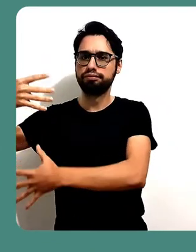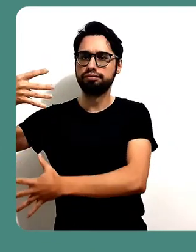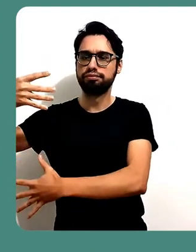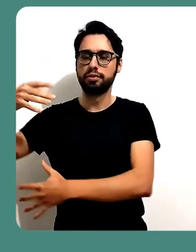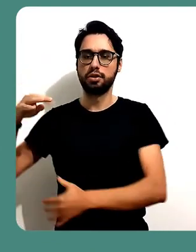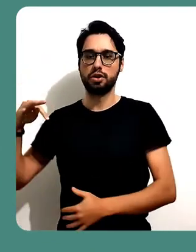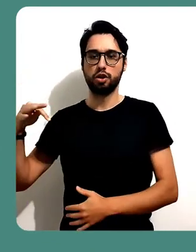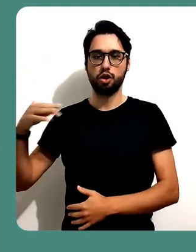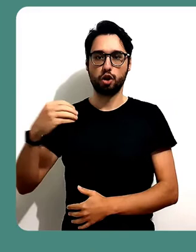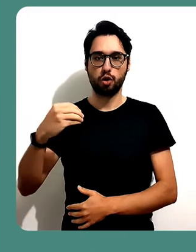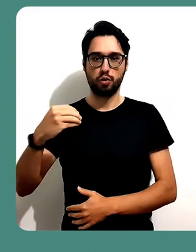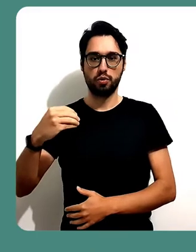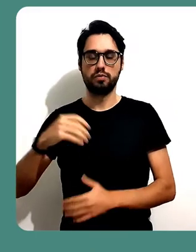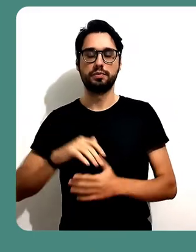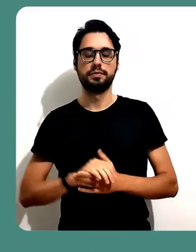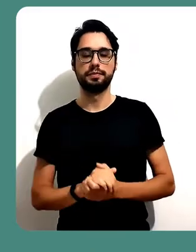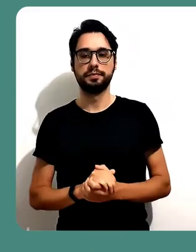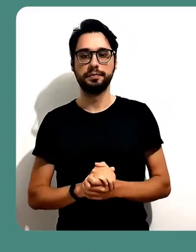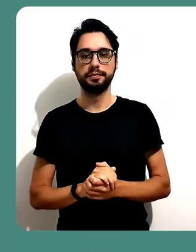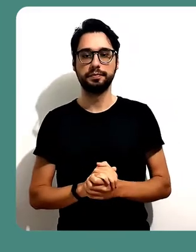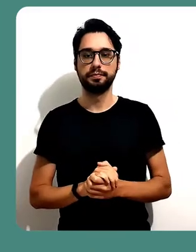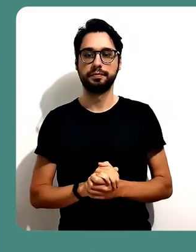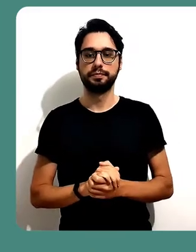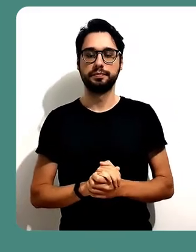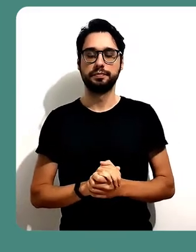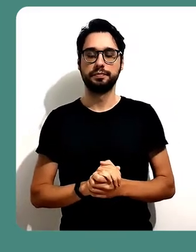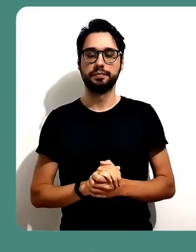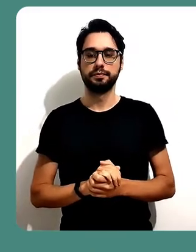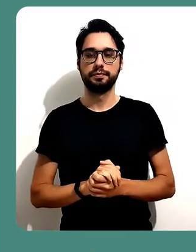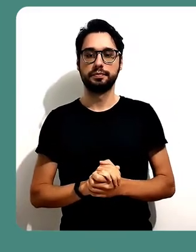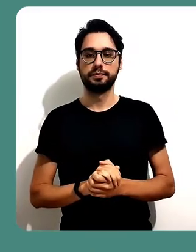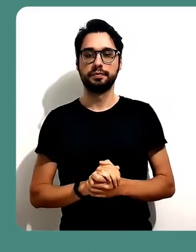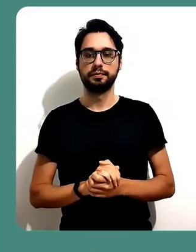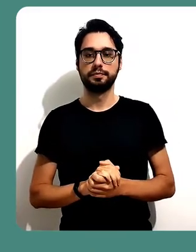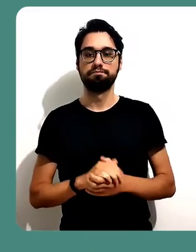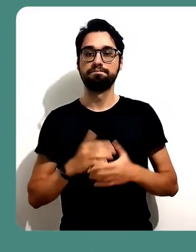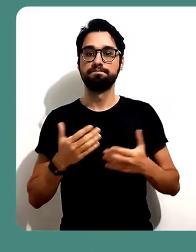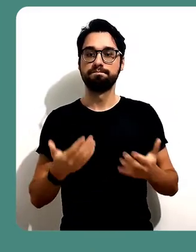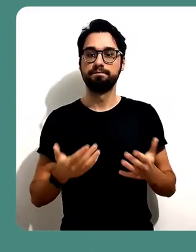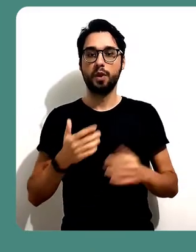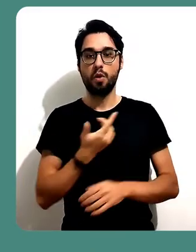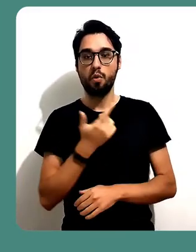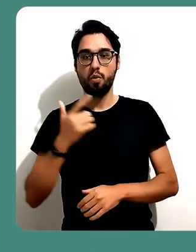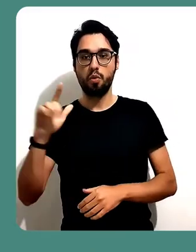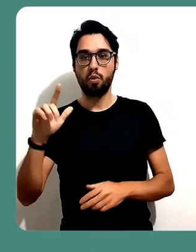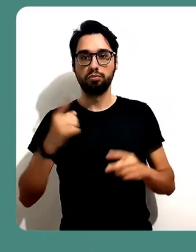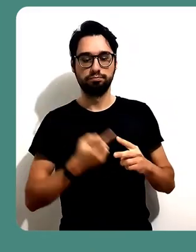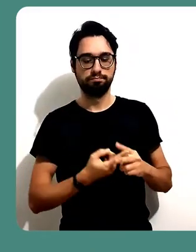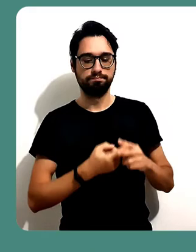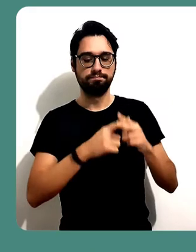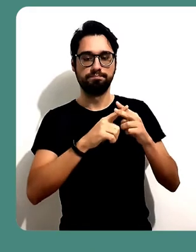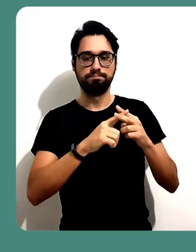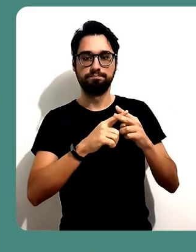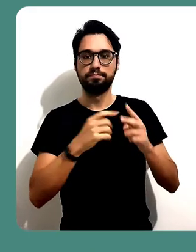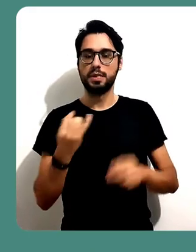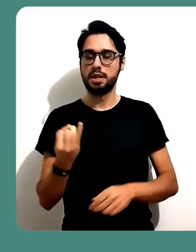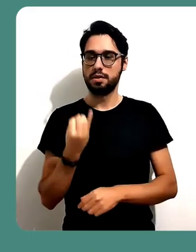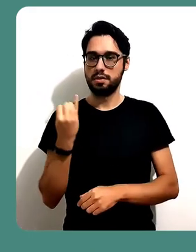E assim por diante vai aparecendo todos os demais convidados por ordem de entrada. A